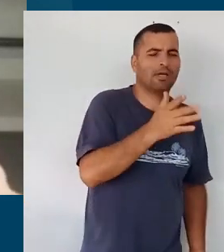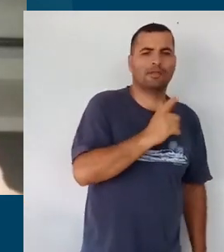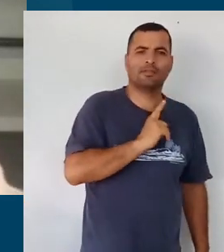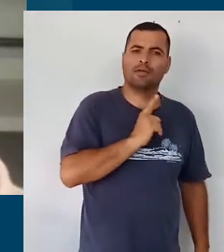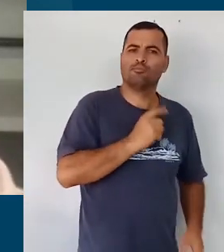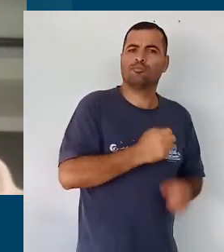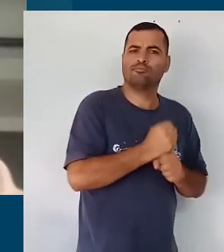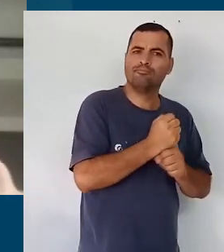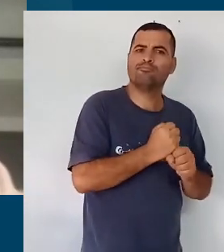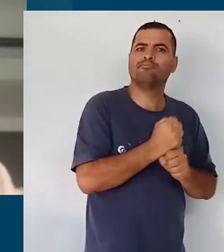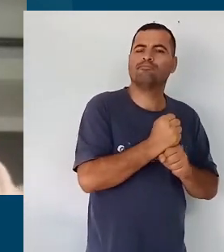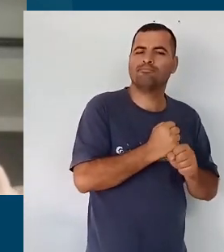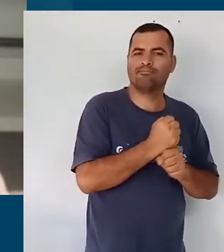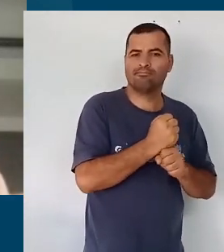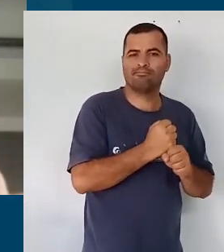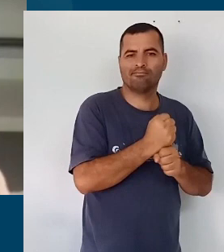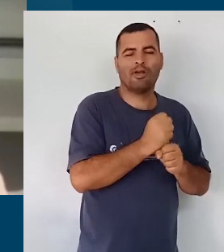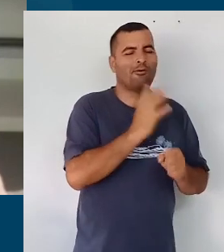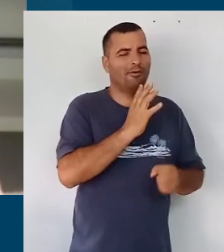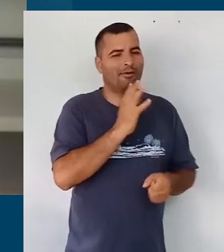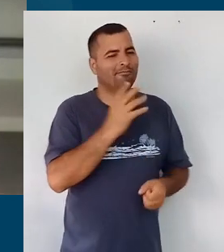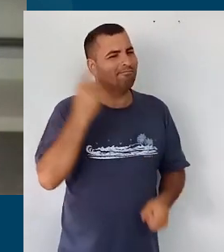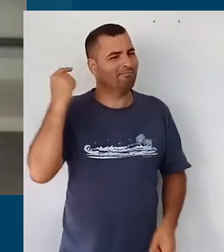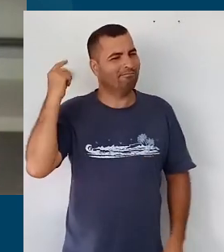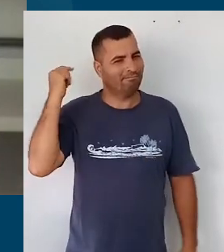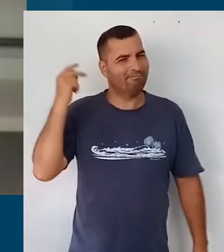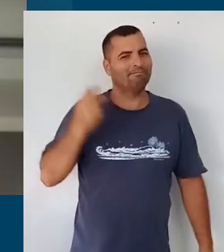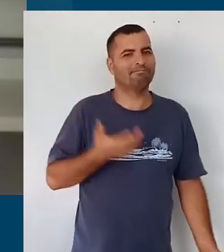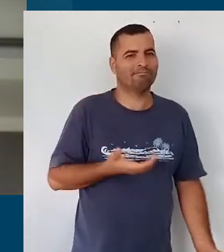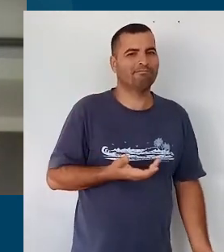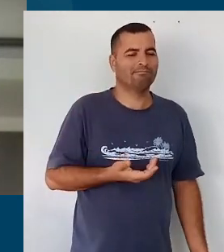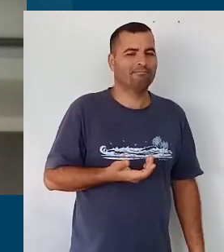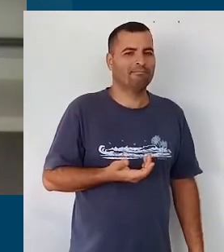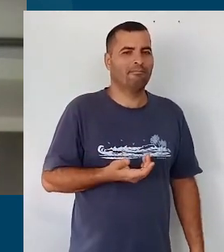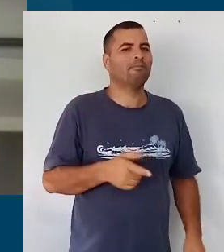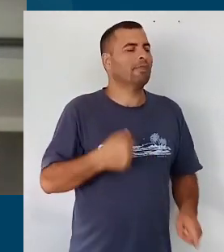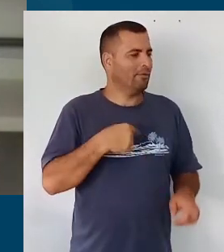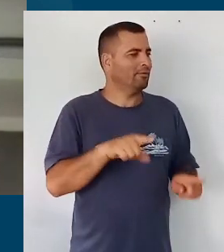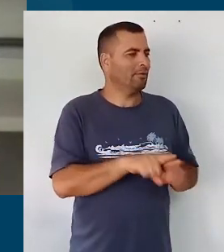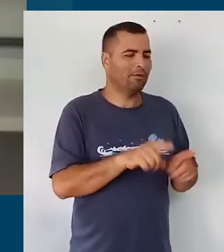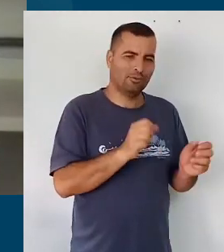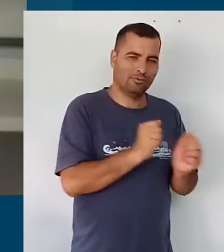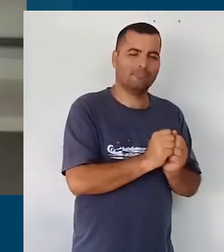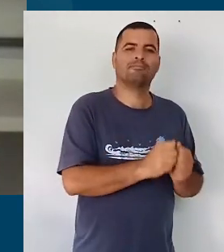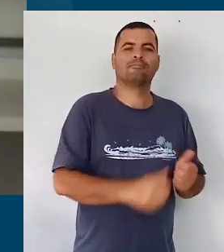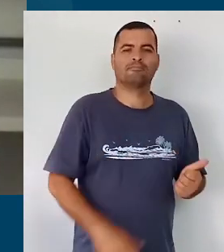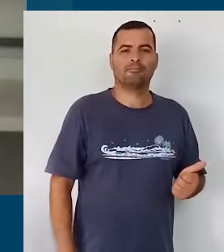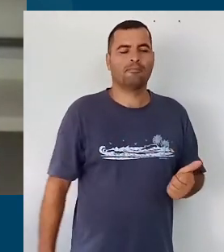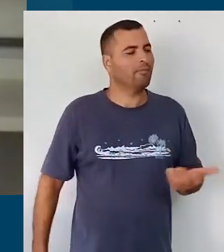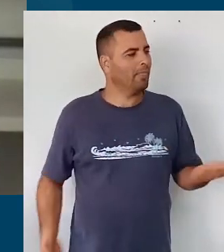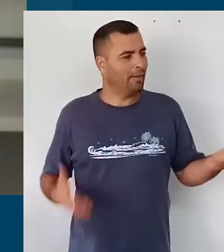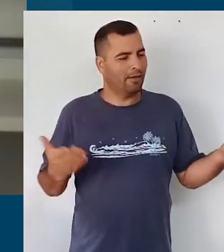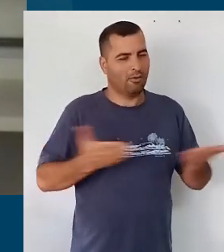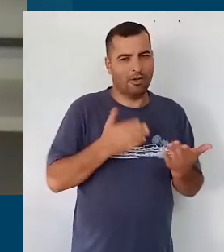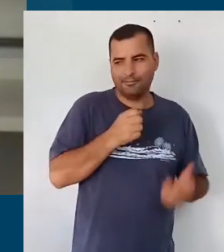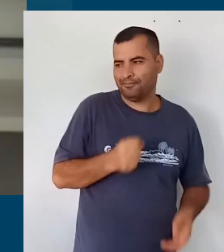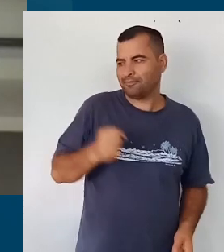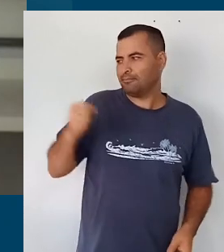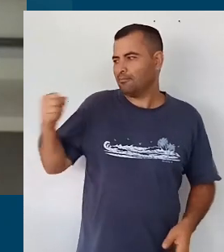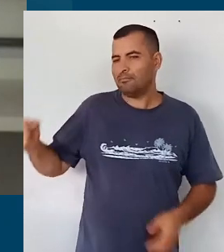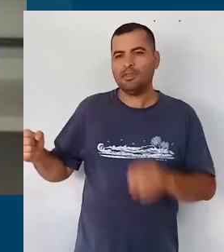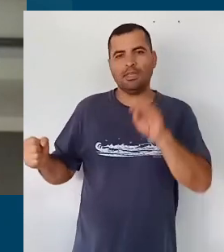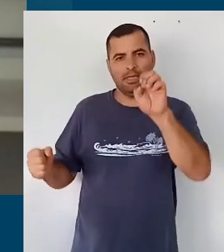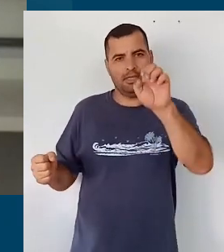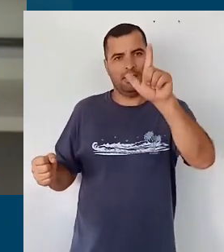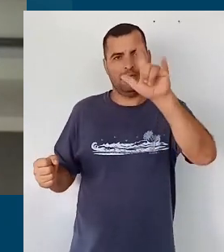né, em outras experiências também, das quais, inclusive, participamos juntos. Eu passo agora a palavra, então, para a professora